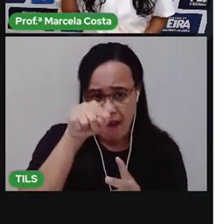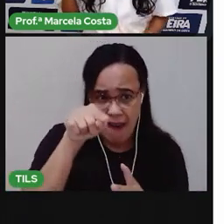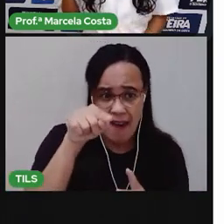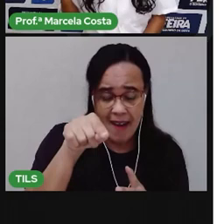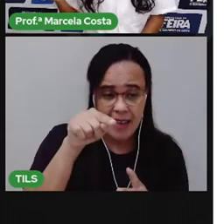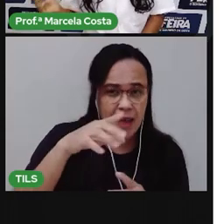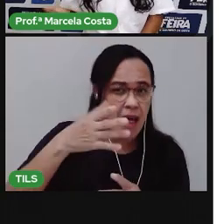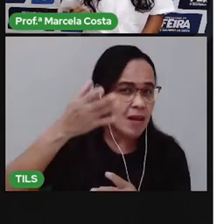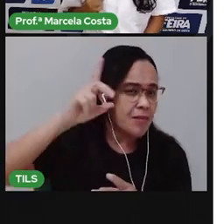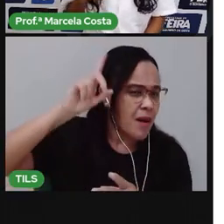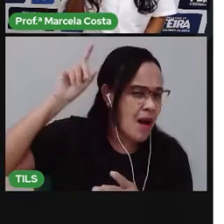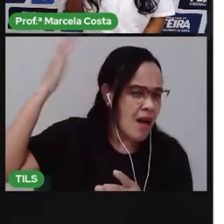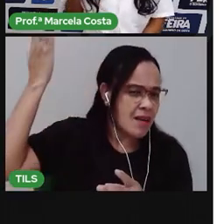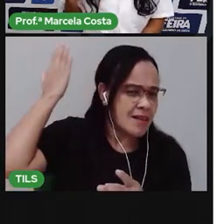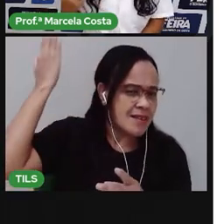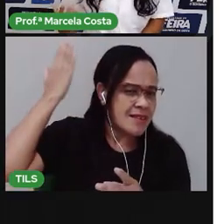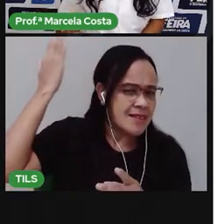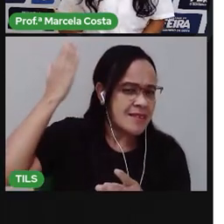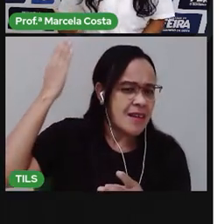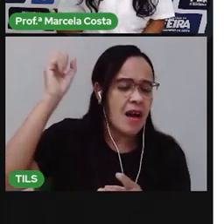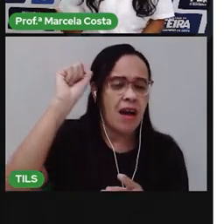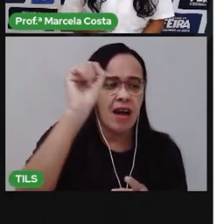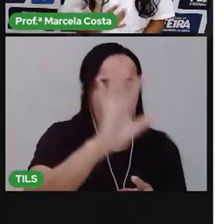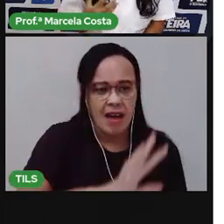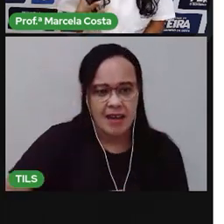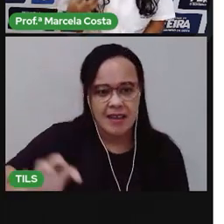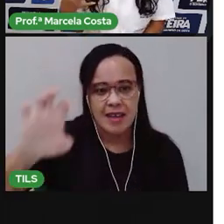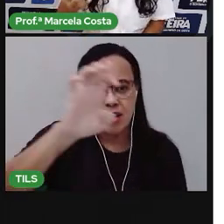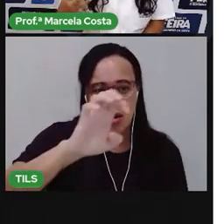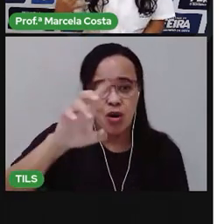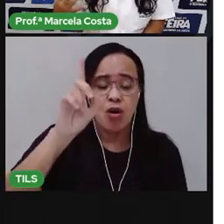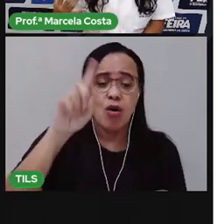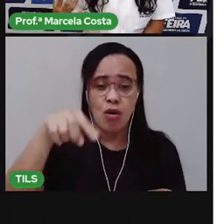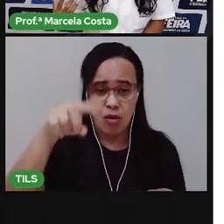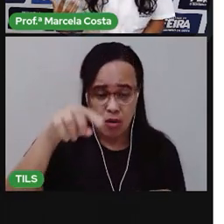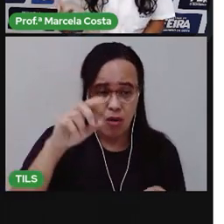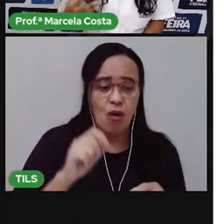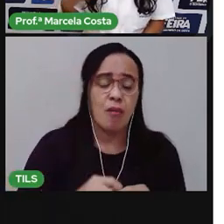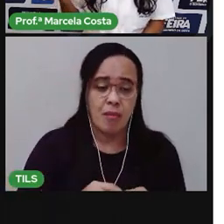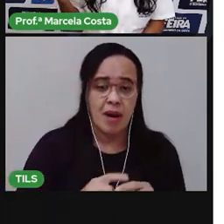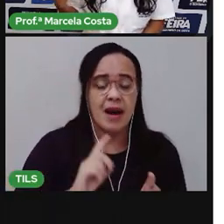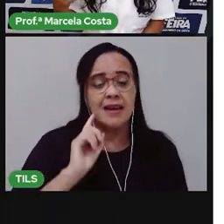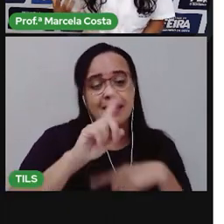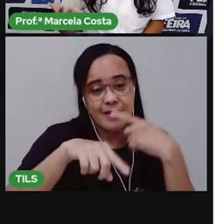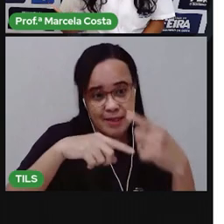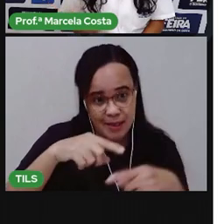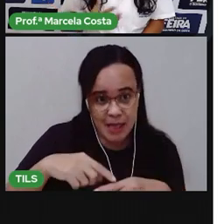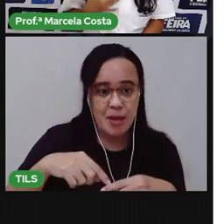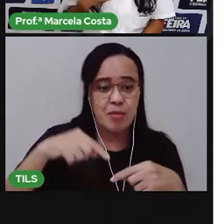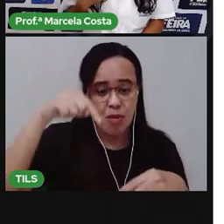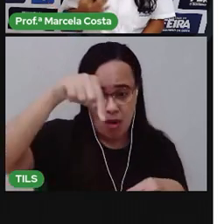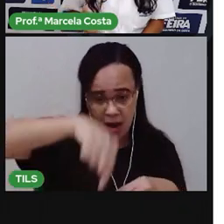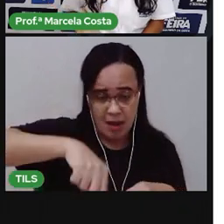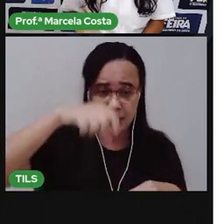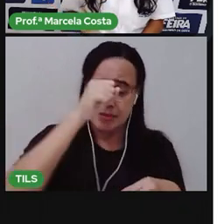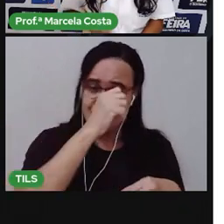lá da Europa e começou a fazer parte da nossa cultura